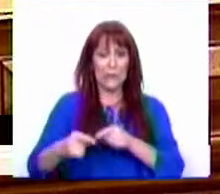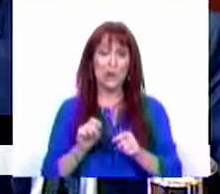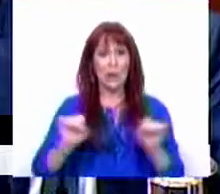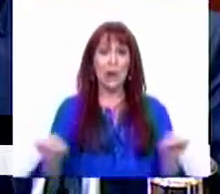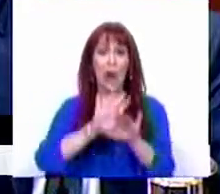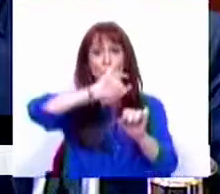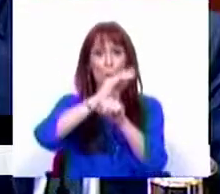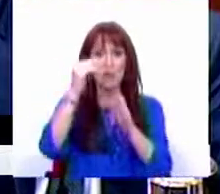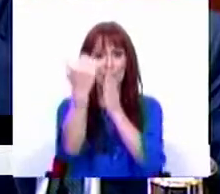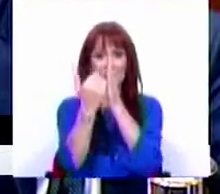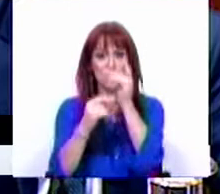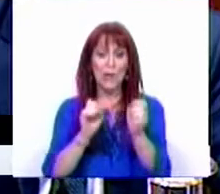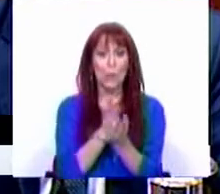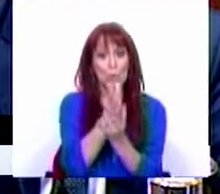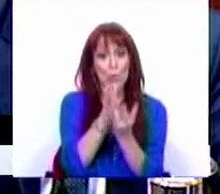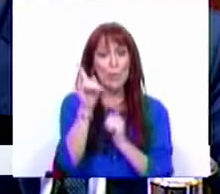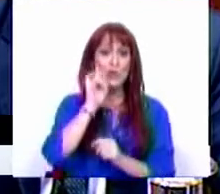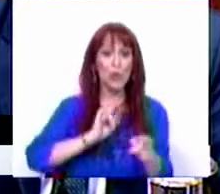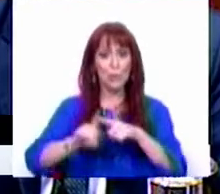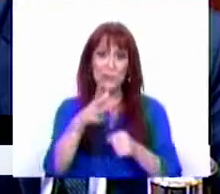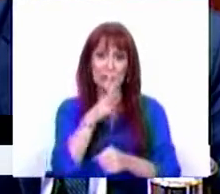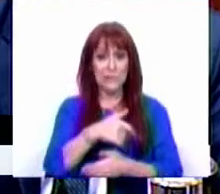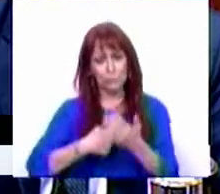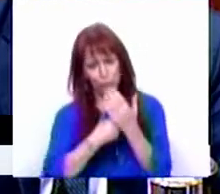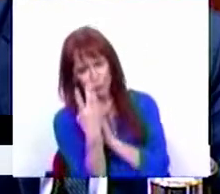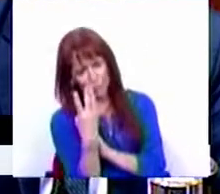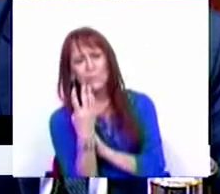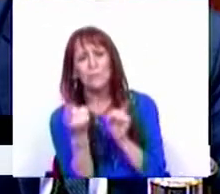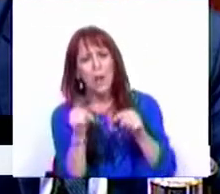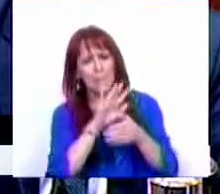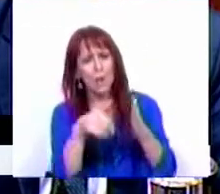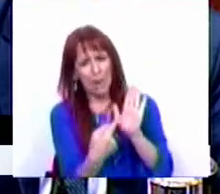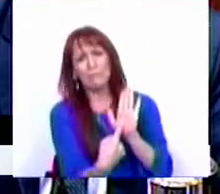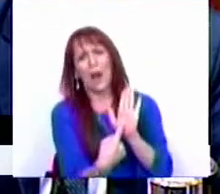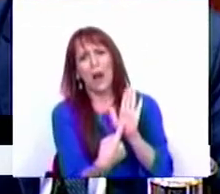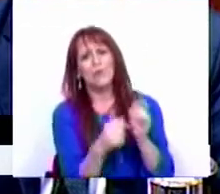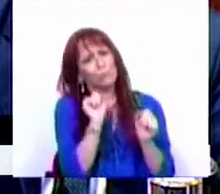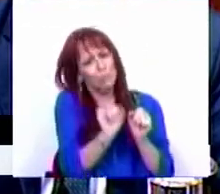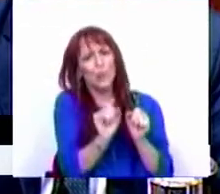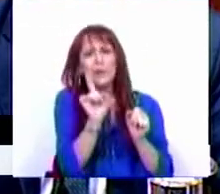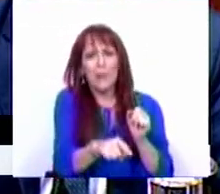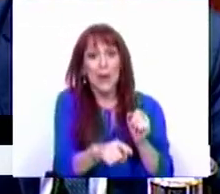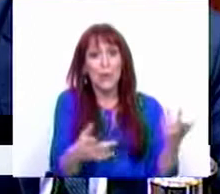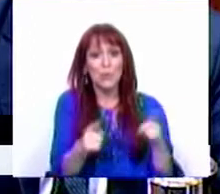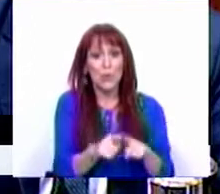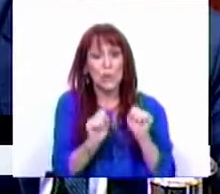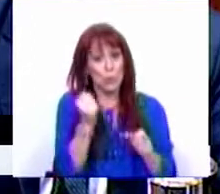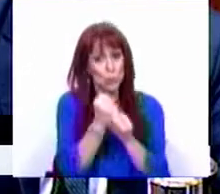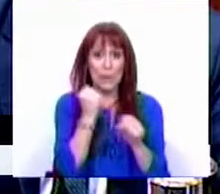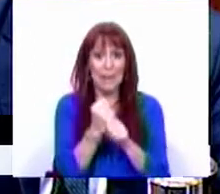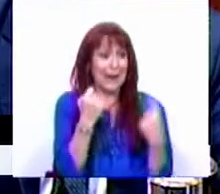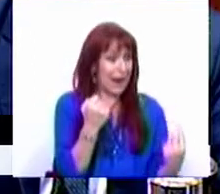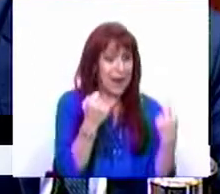os outros princípios, os outros pilares que a Sra. Deputada acaba por elencar, estão também no plano e fazem parte também do trabalho